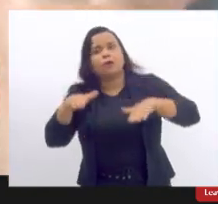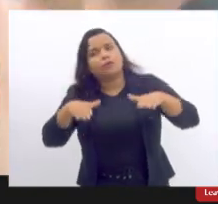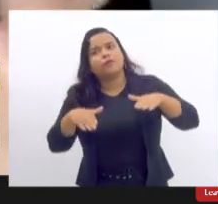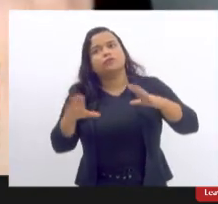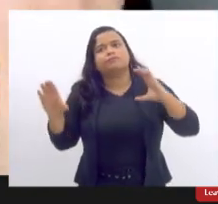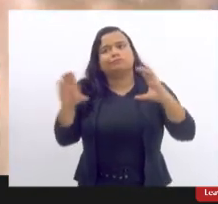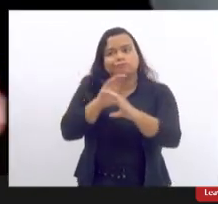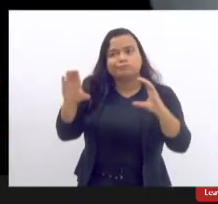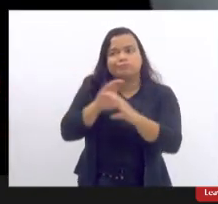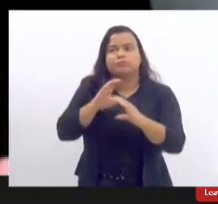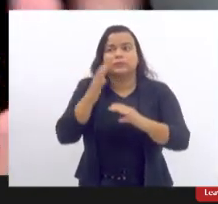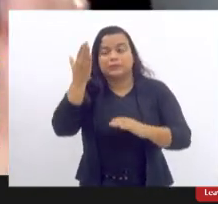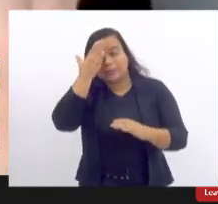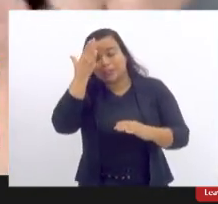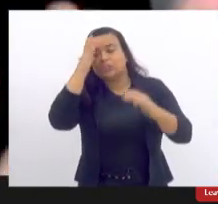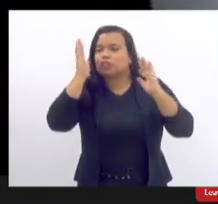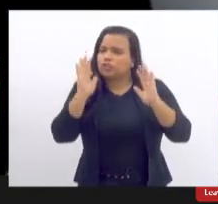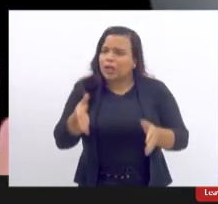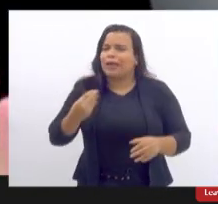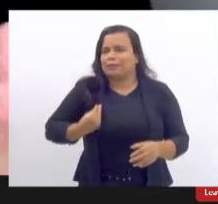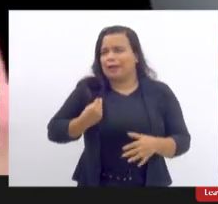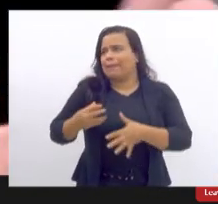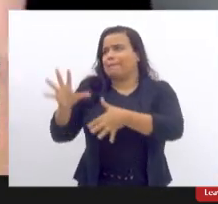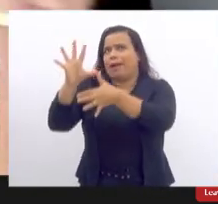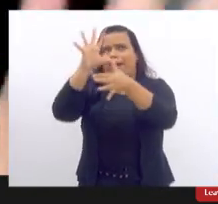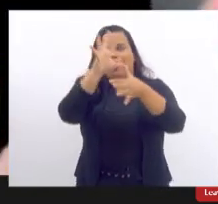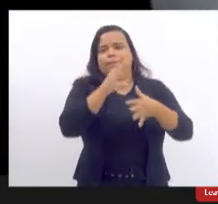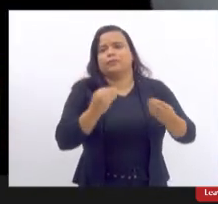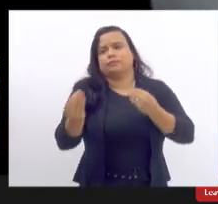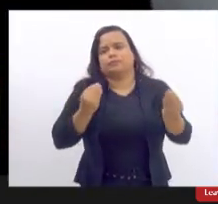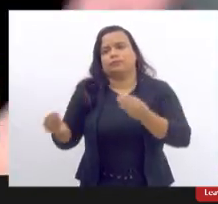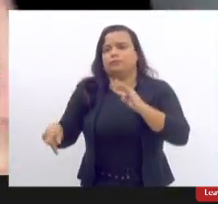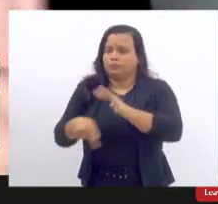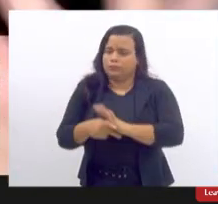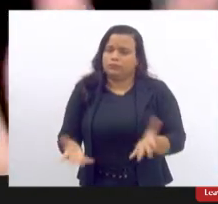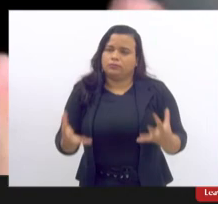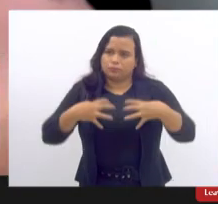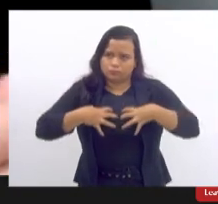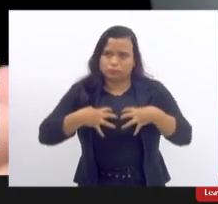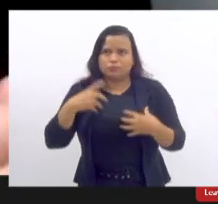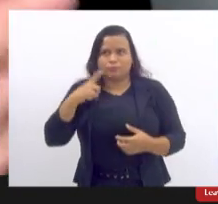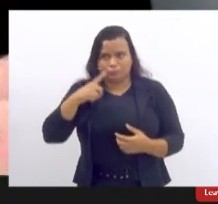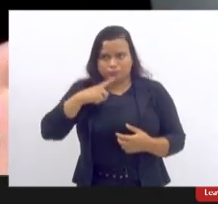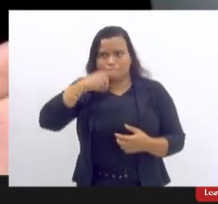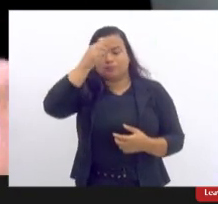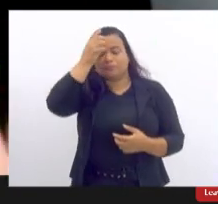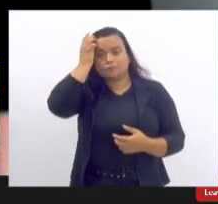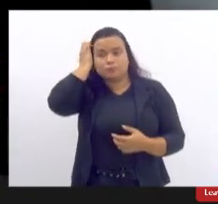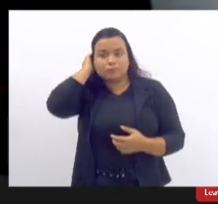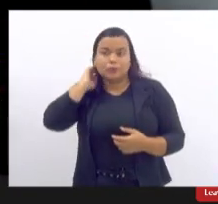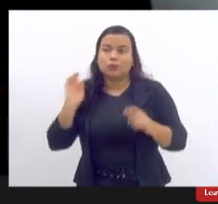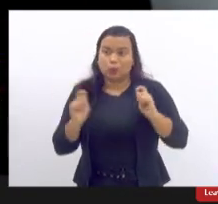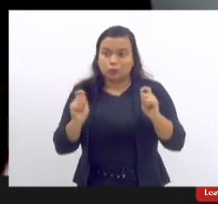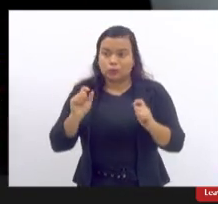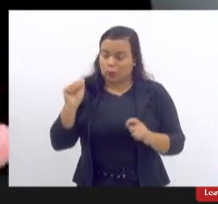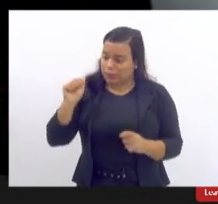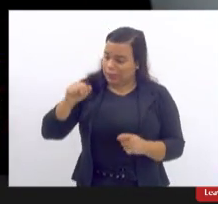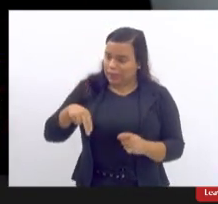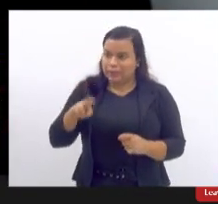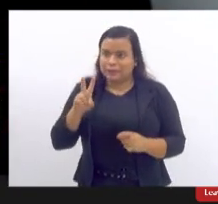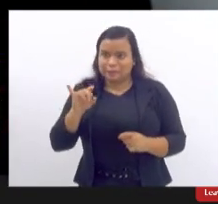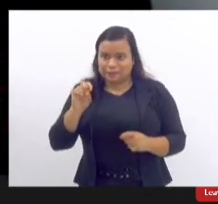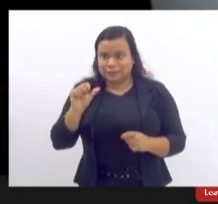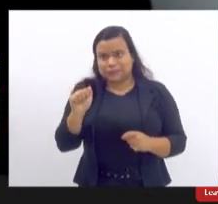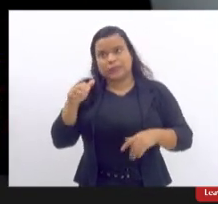e sabendo que já existe esse mapa de distribuição dos implantes pelo controle da Anvisa talvez seja interessante